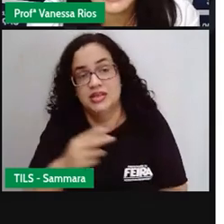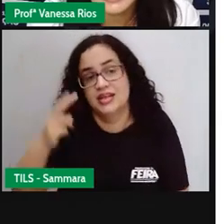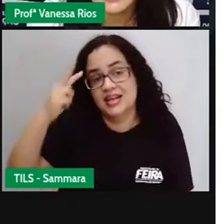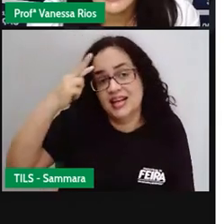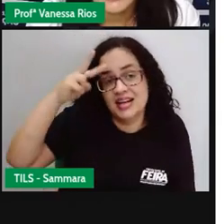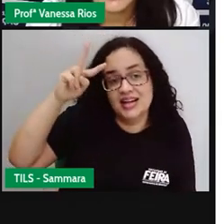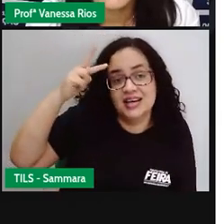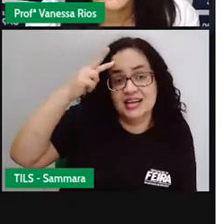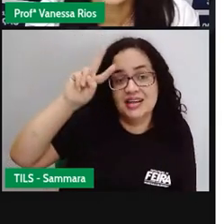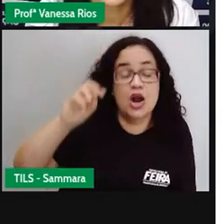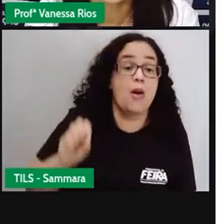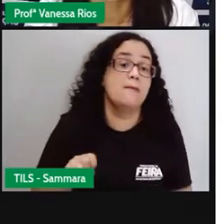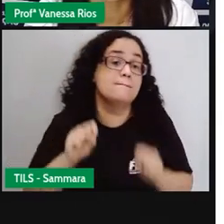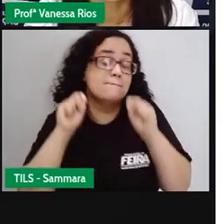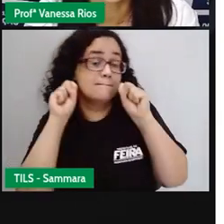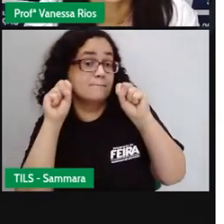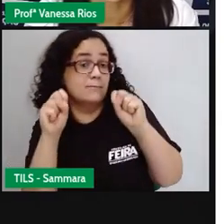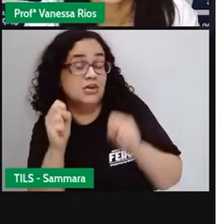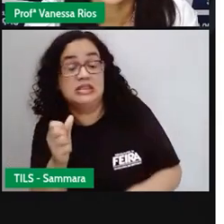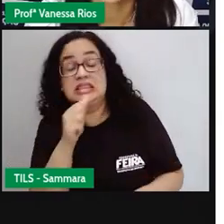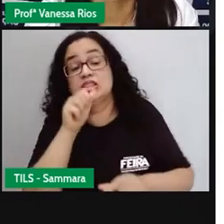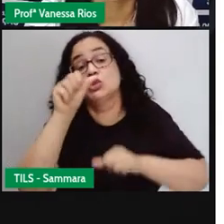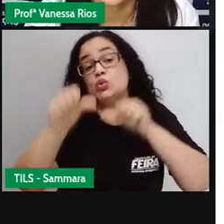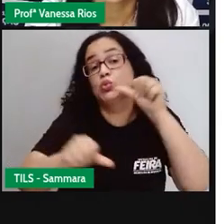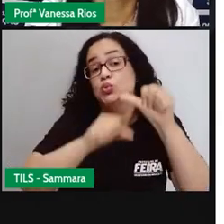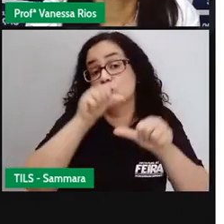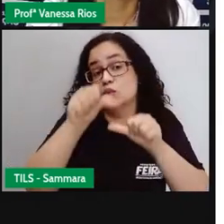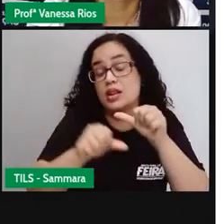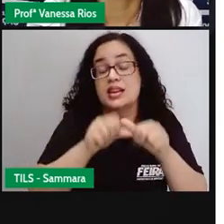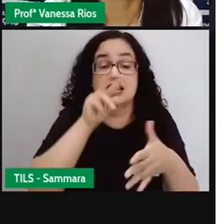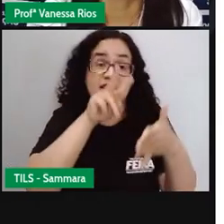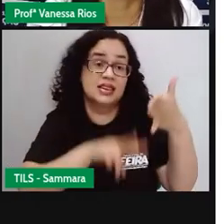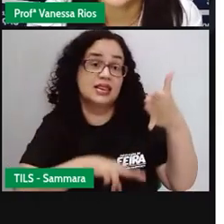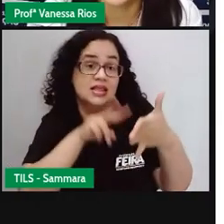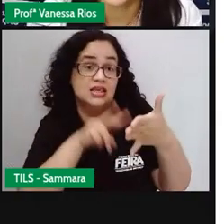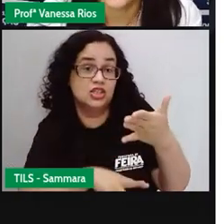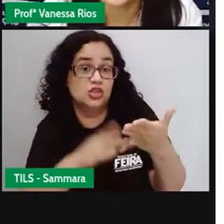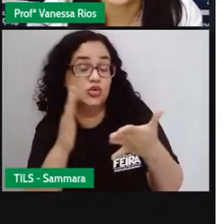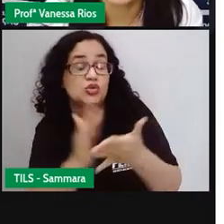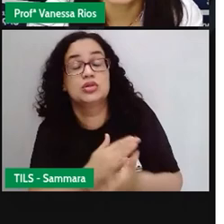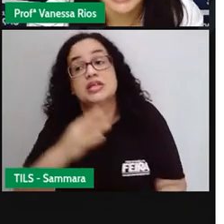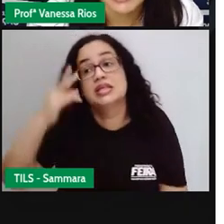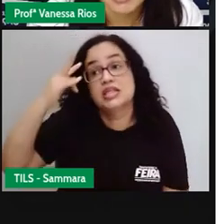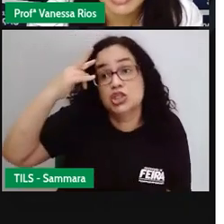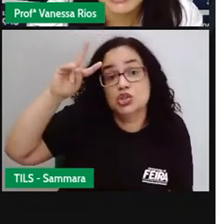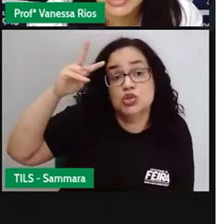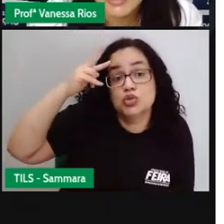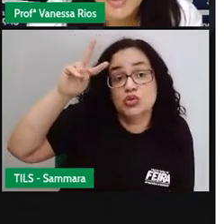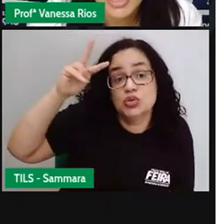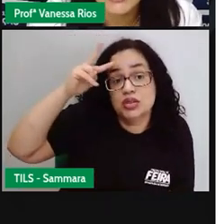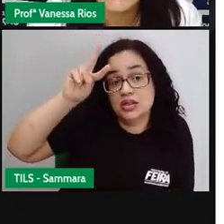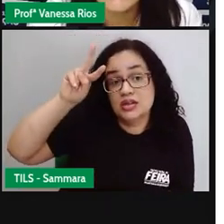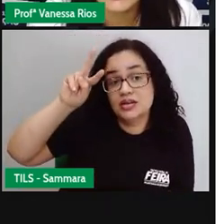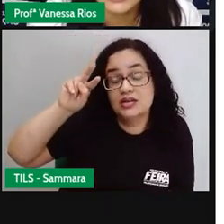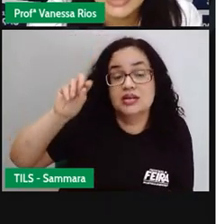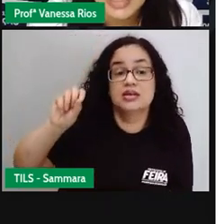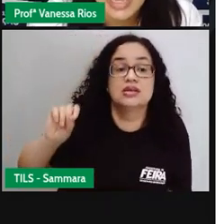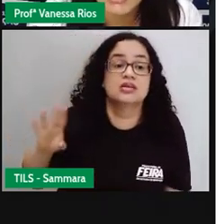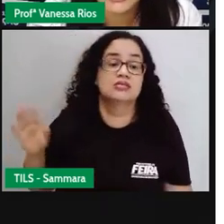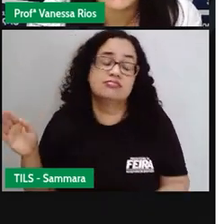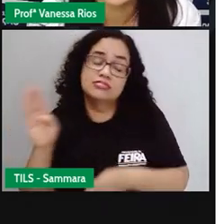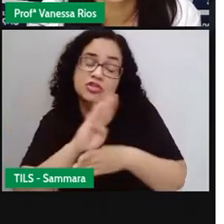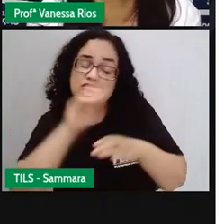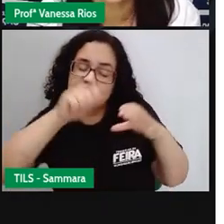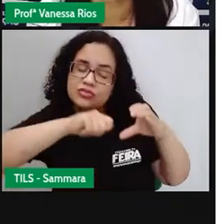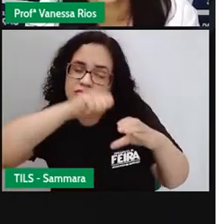história, ou podem ainda transformar a leitura do livro, a história contada pelo livro, aí não curta,